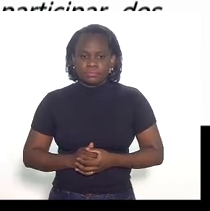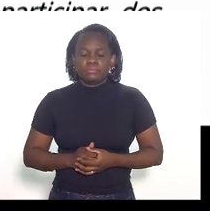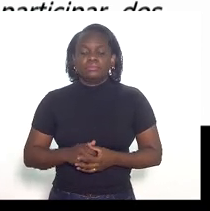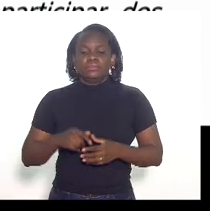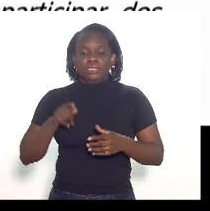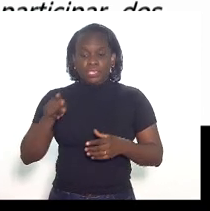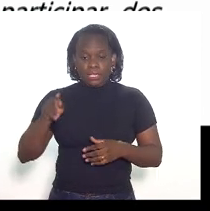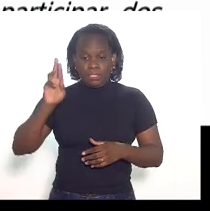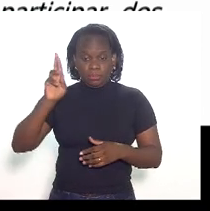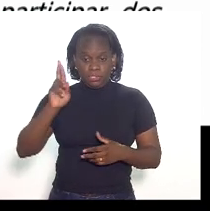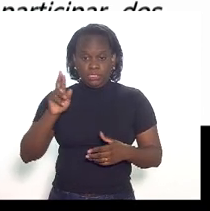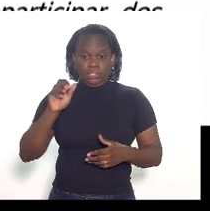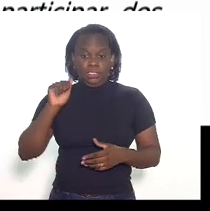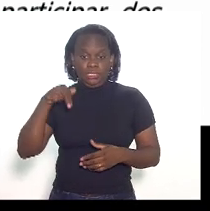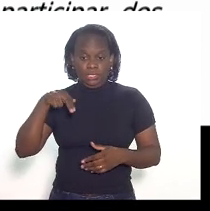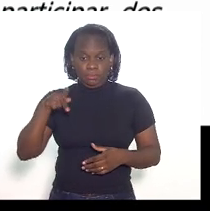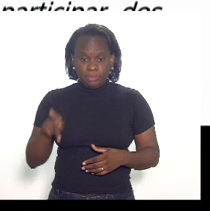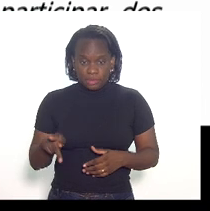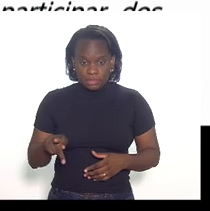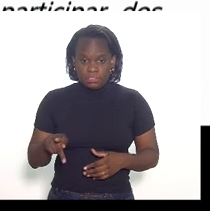atribuir a ANP a função